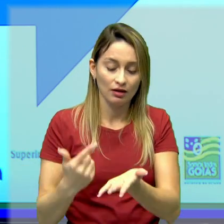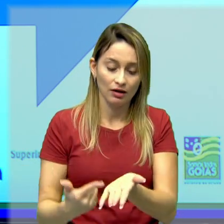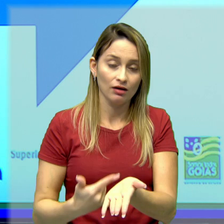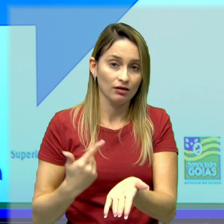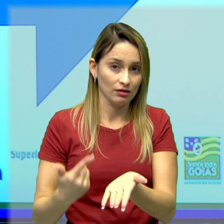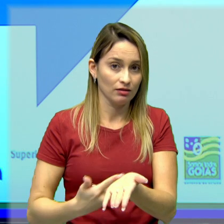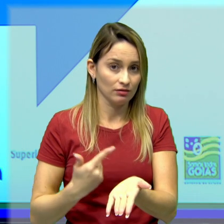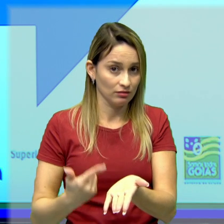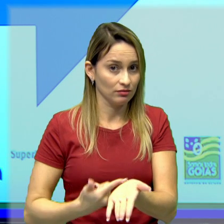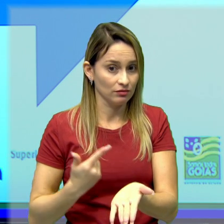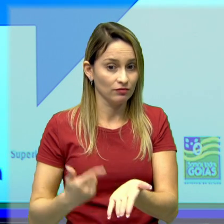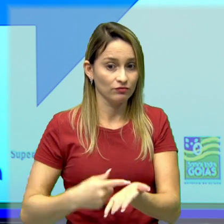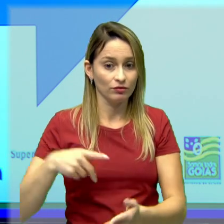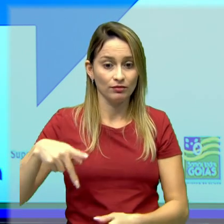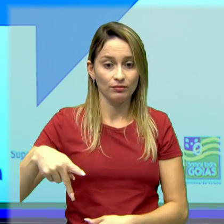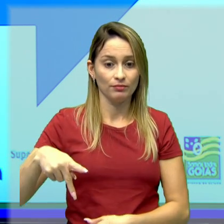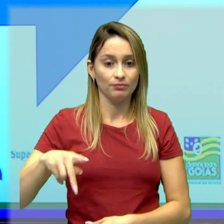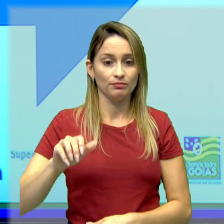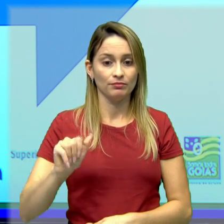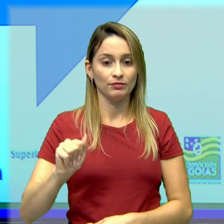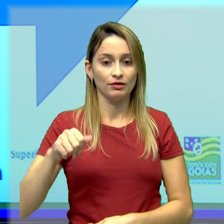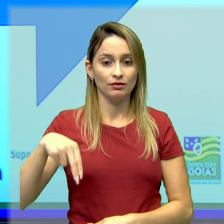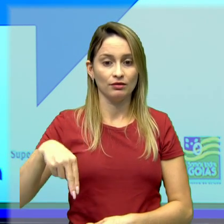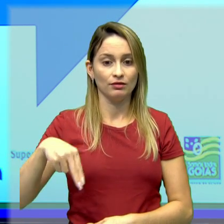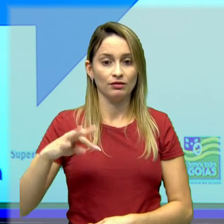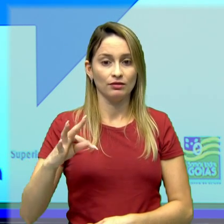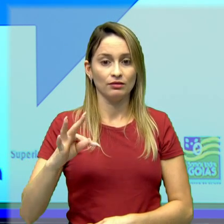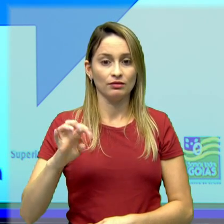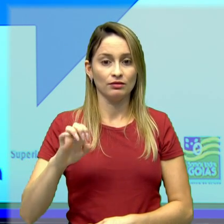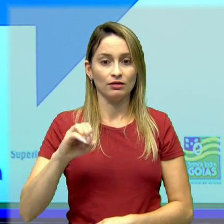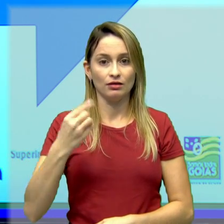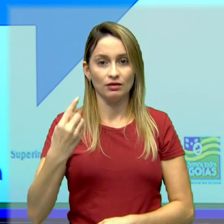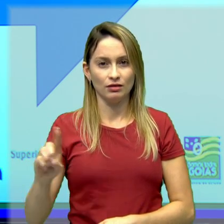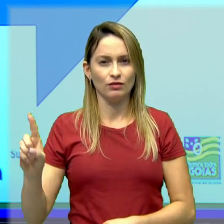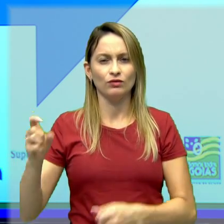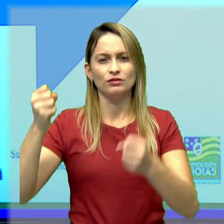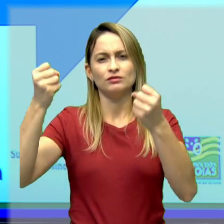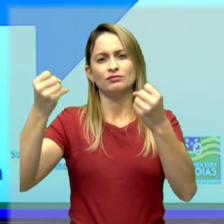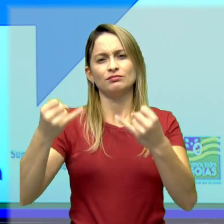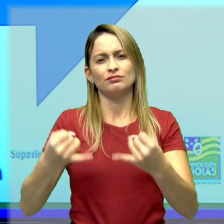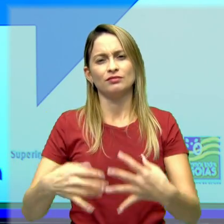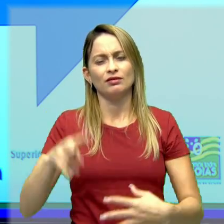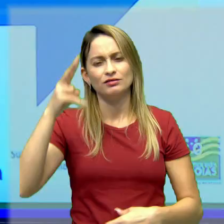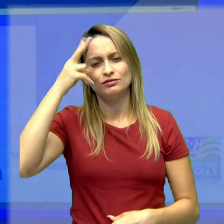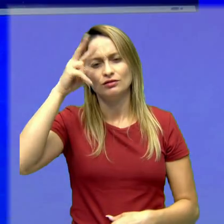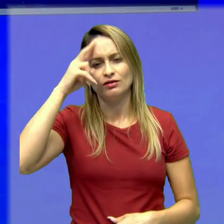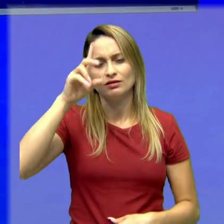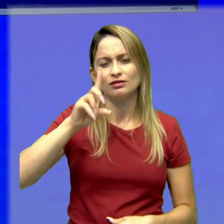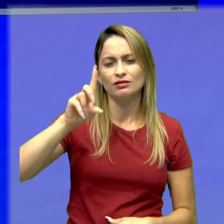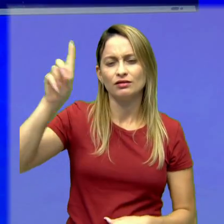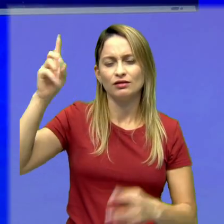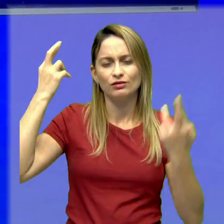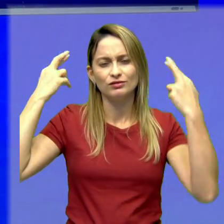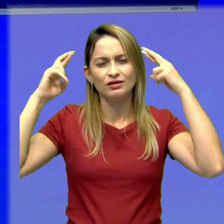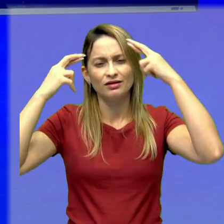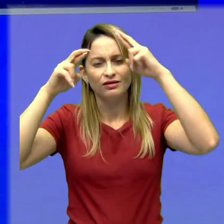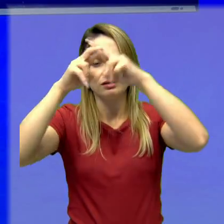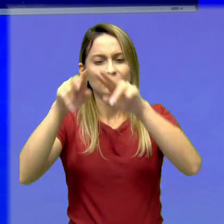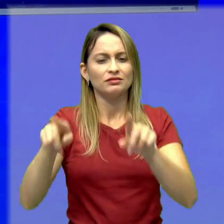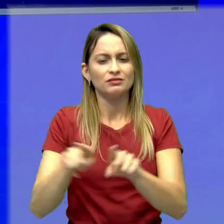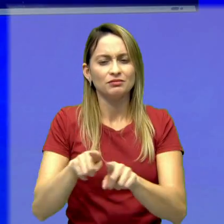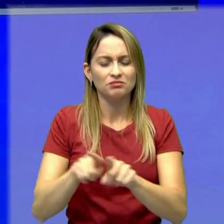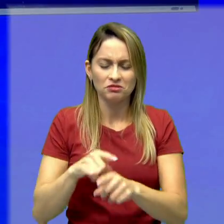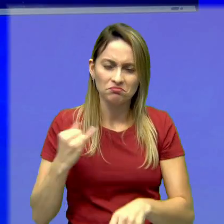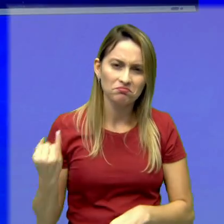um livro que tem e que conta toda a história dos deuses gregos e a importância dos deuses